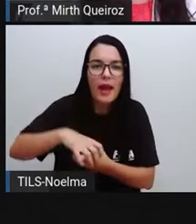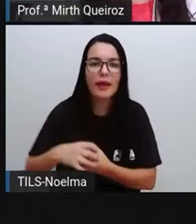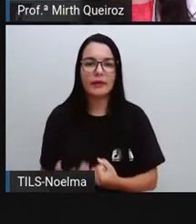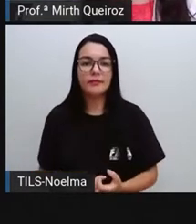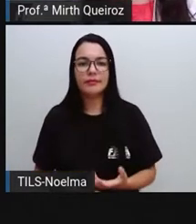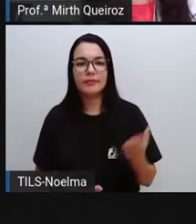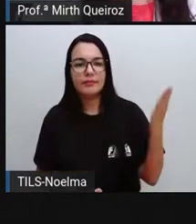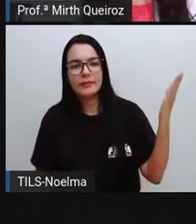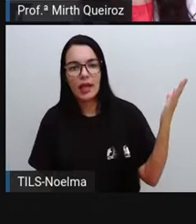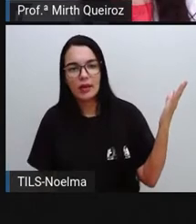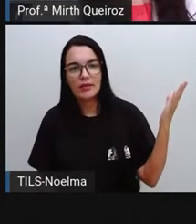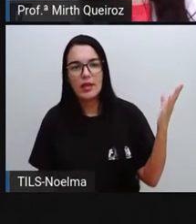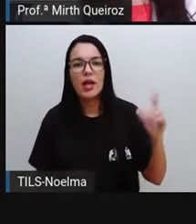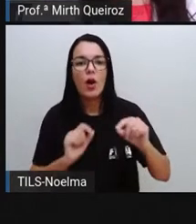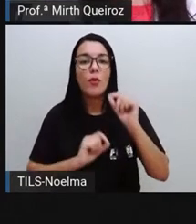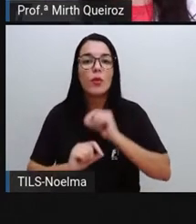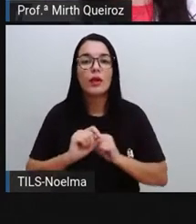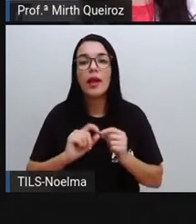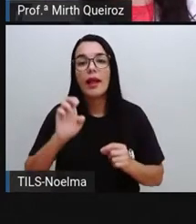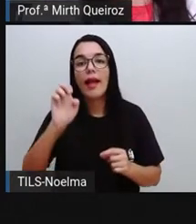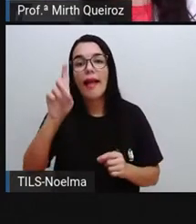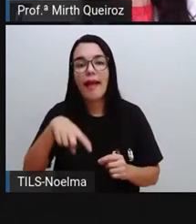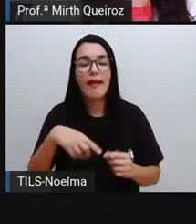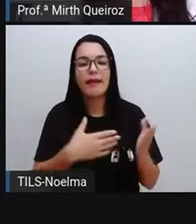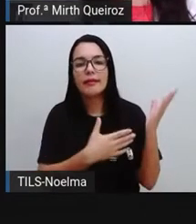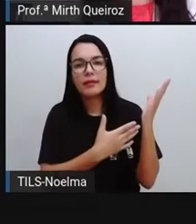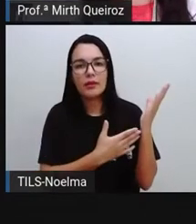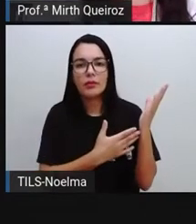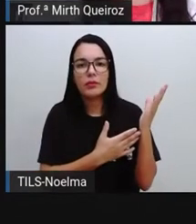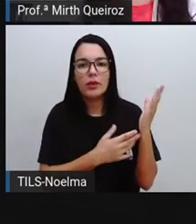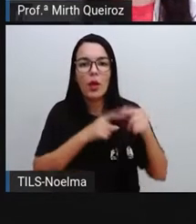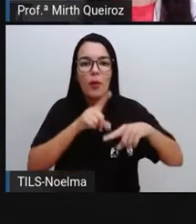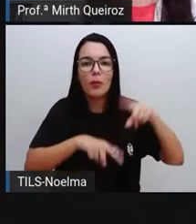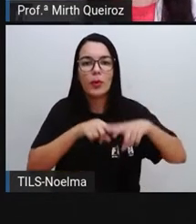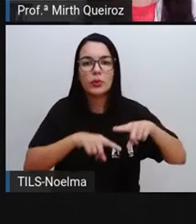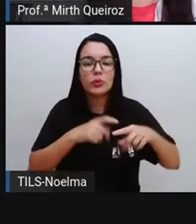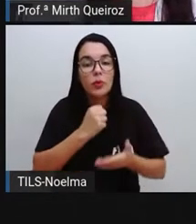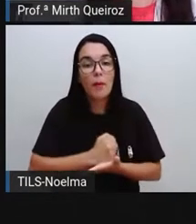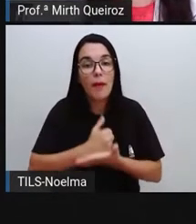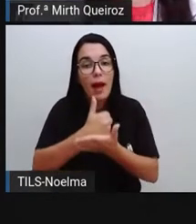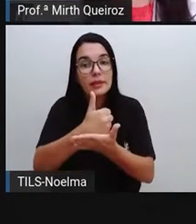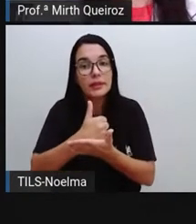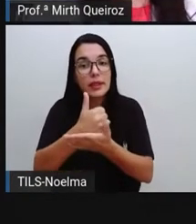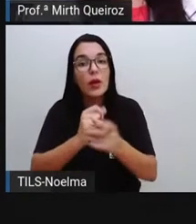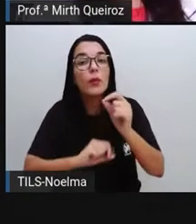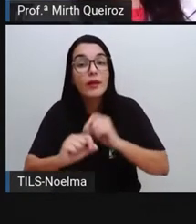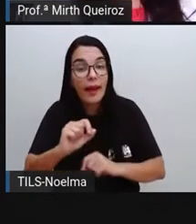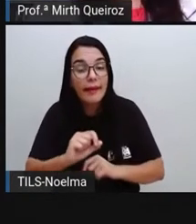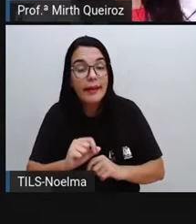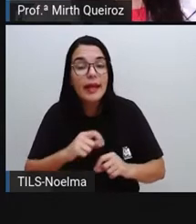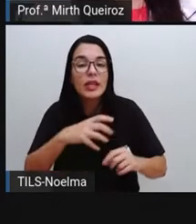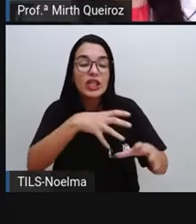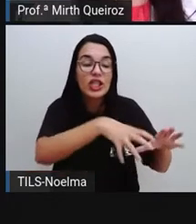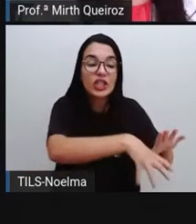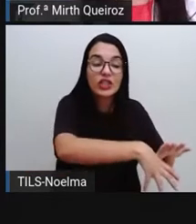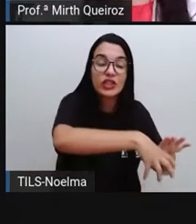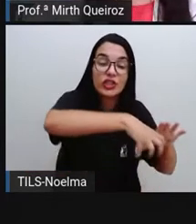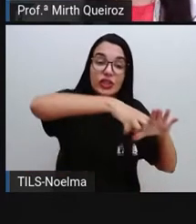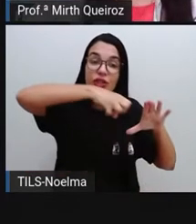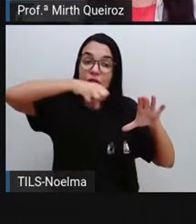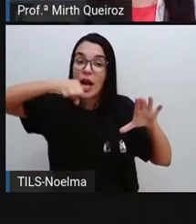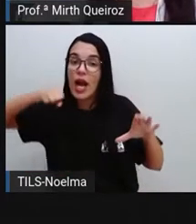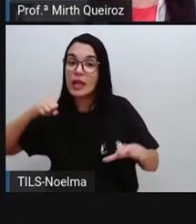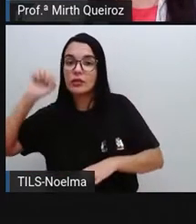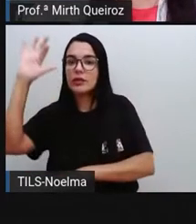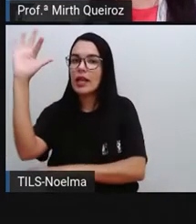Então, o que que seriam são as matérias-primas? São os materiais que são retirados da natureza ou que